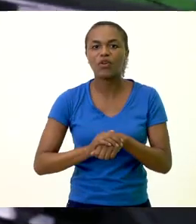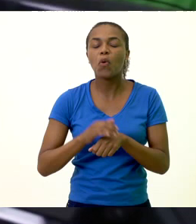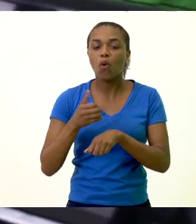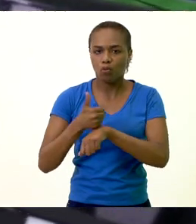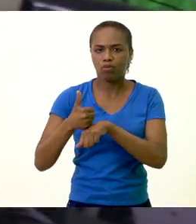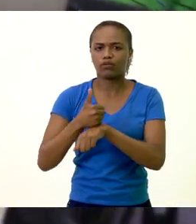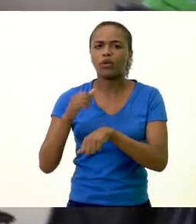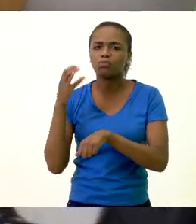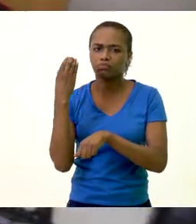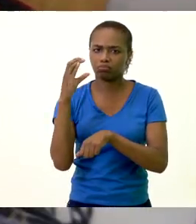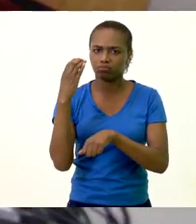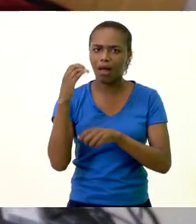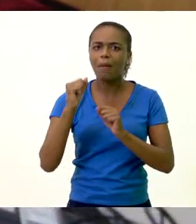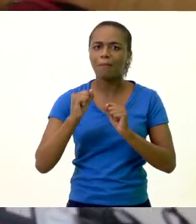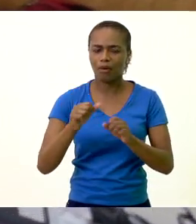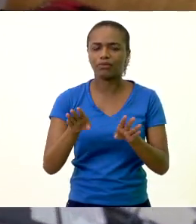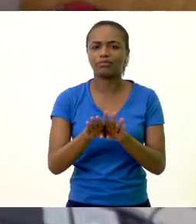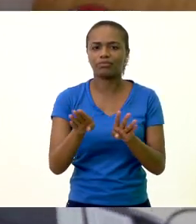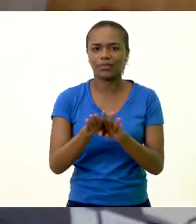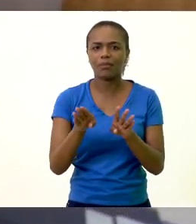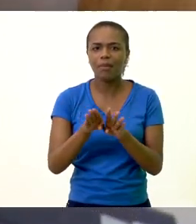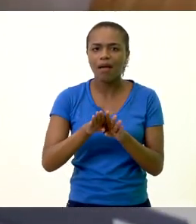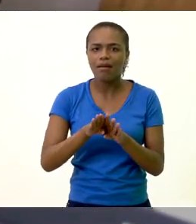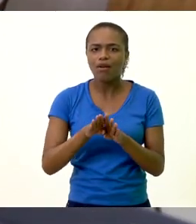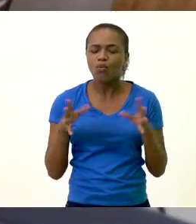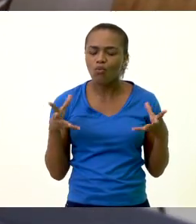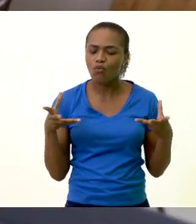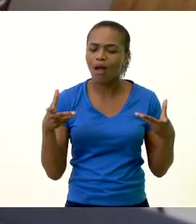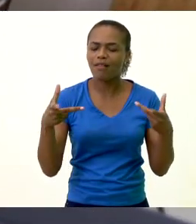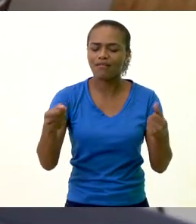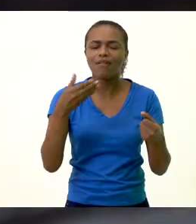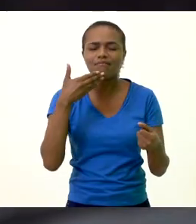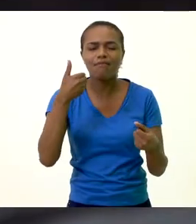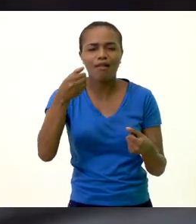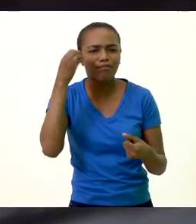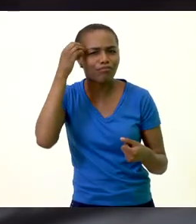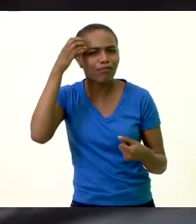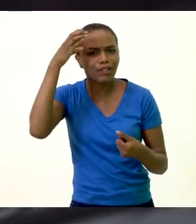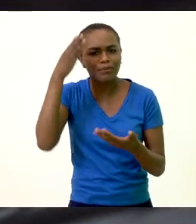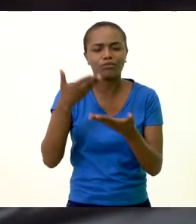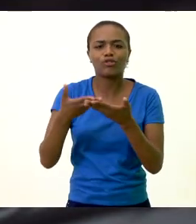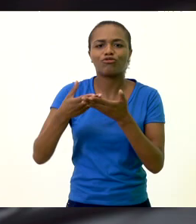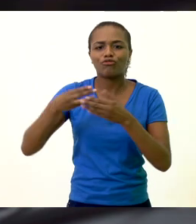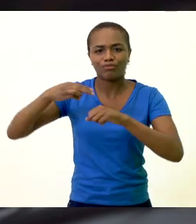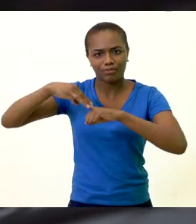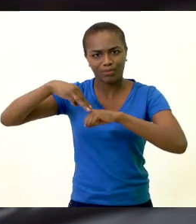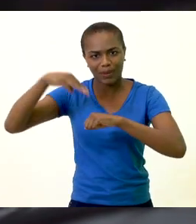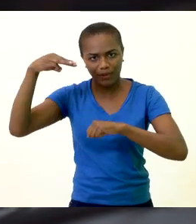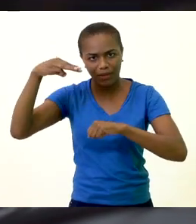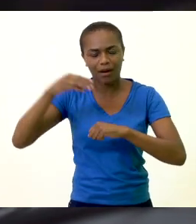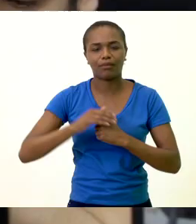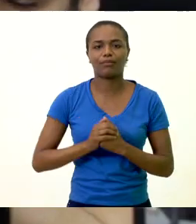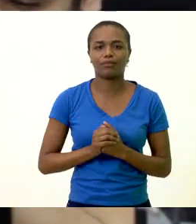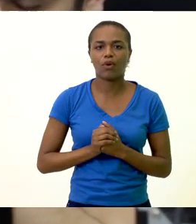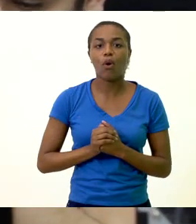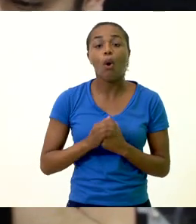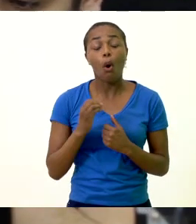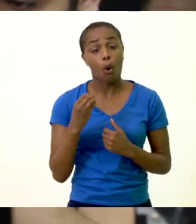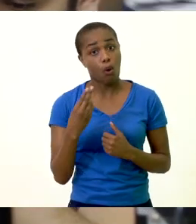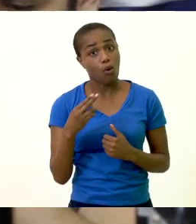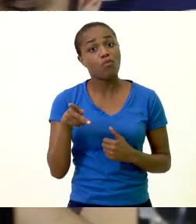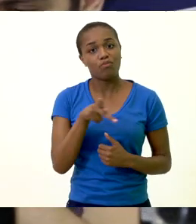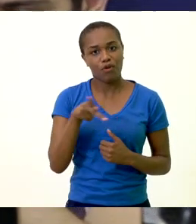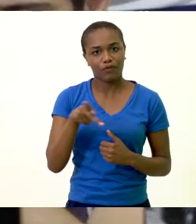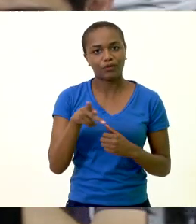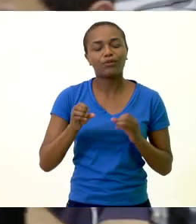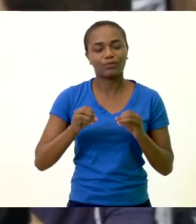cientistas da computação também podem aprimorar seus conhecimentos por meio de programas de pós-graduação e se